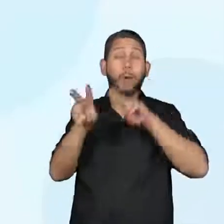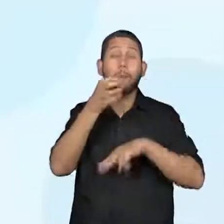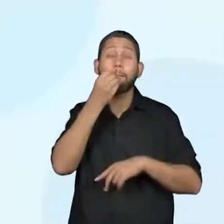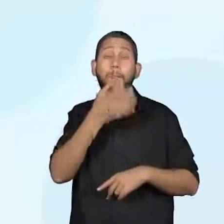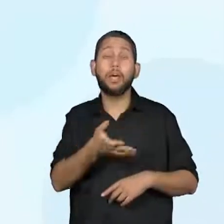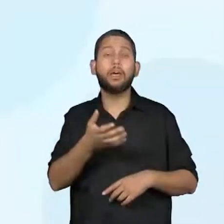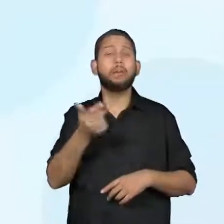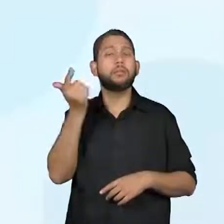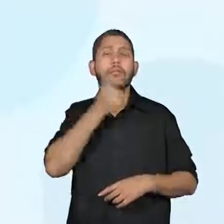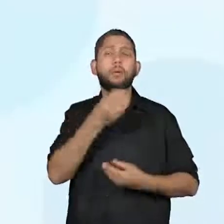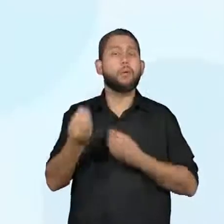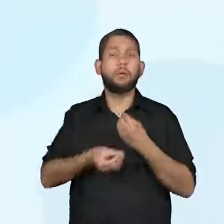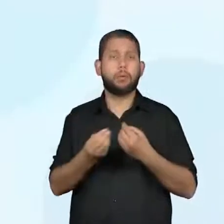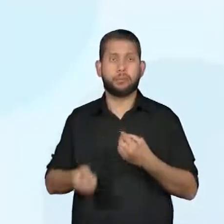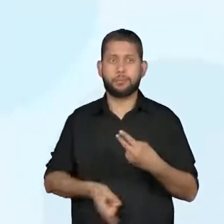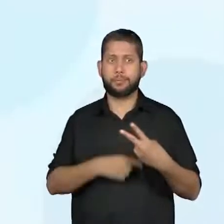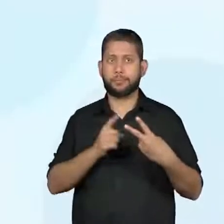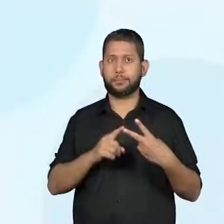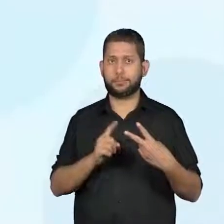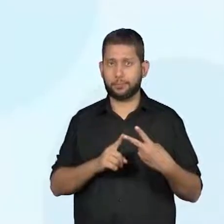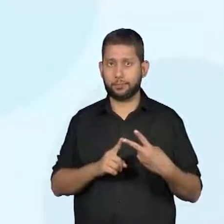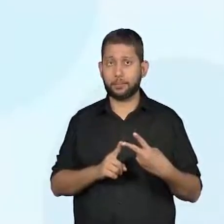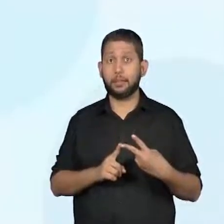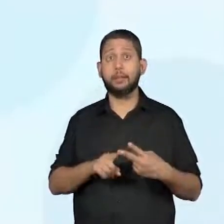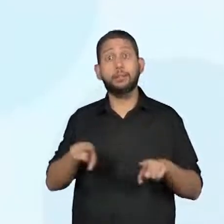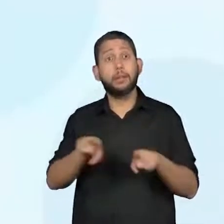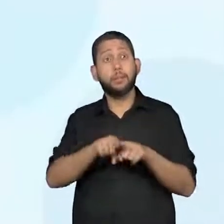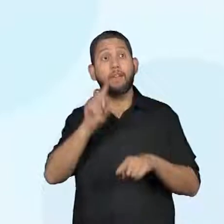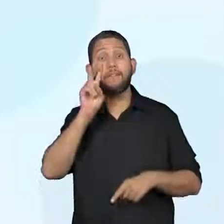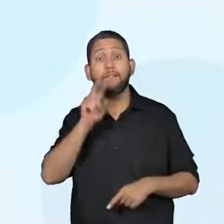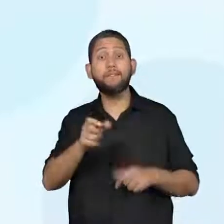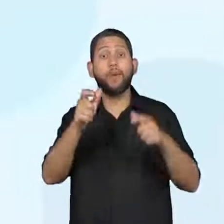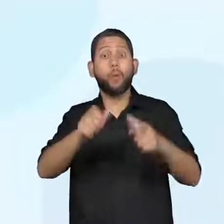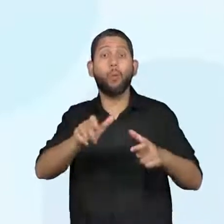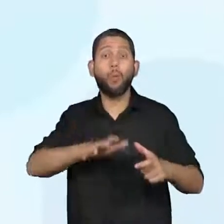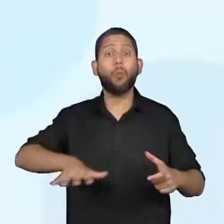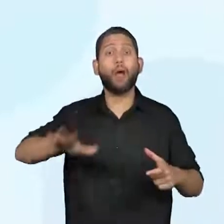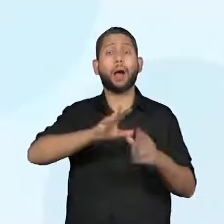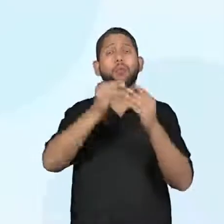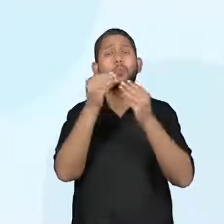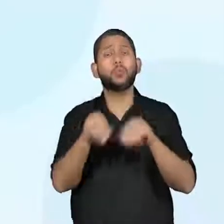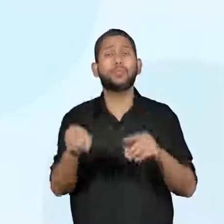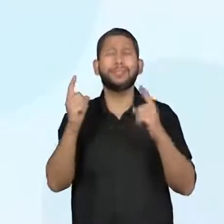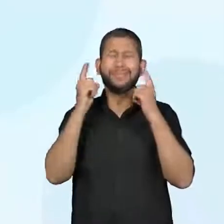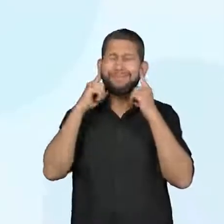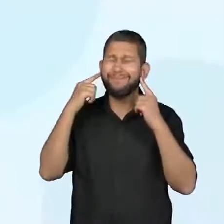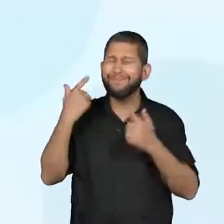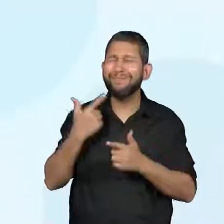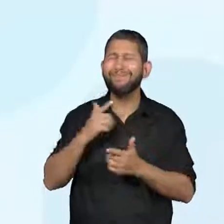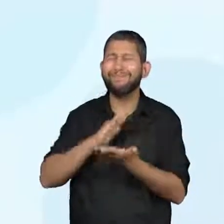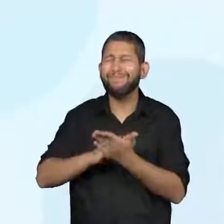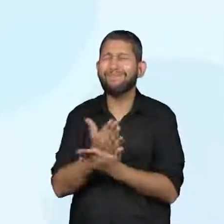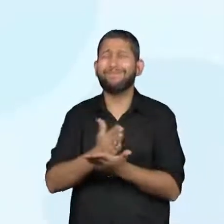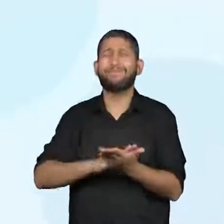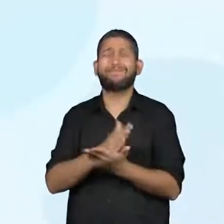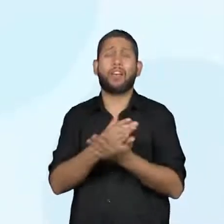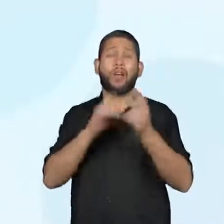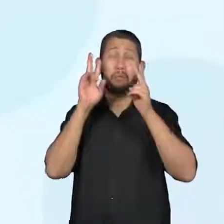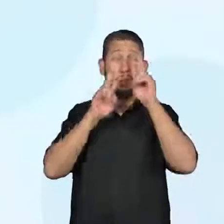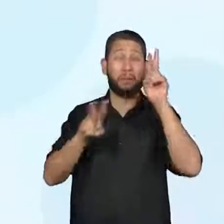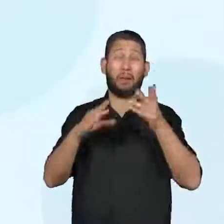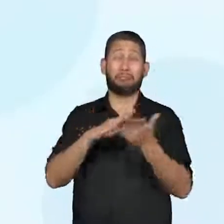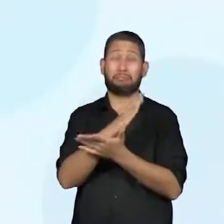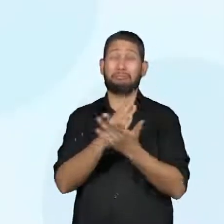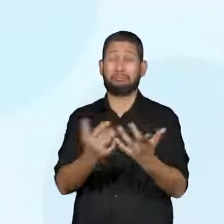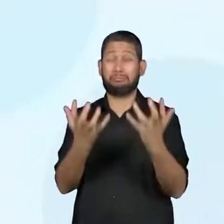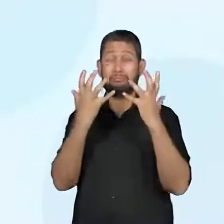luz. E a 03B, reconhecer condições ambientais prejudiciais à saúde auditiva e